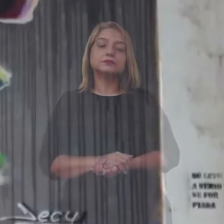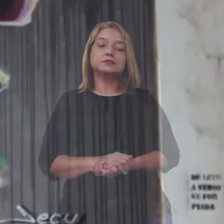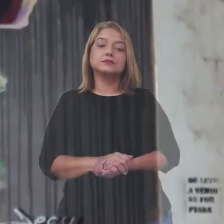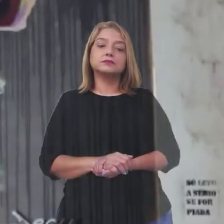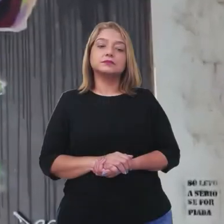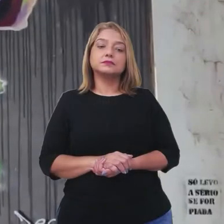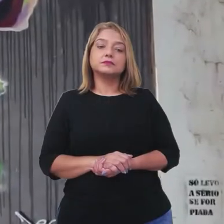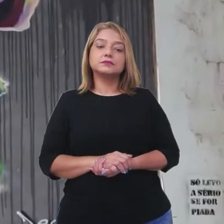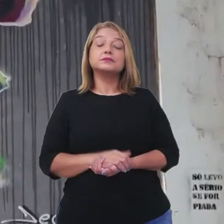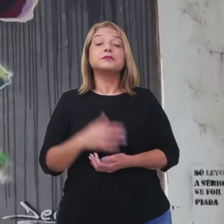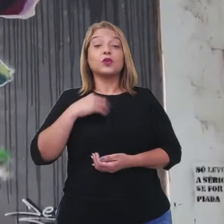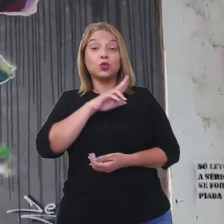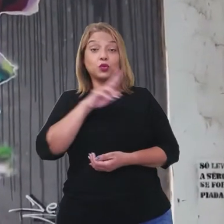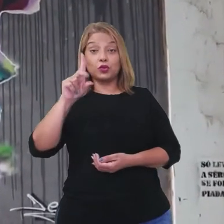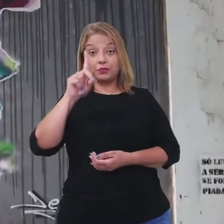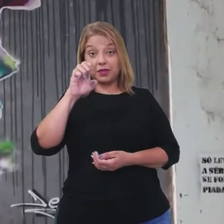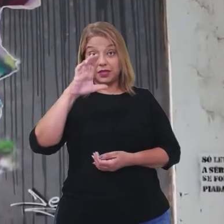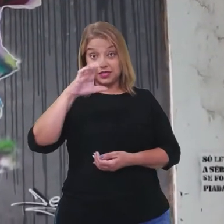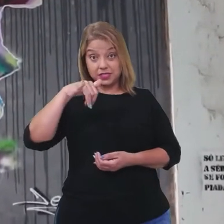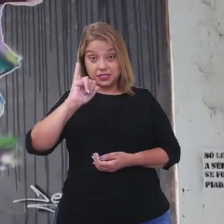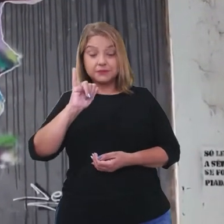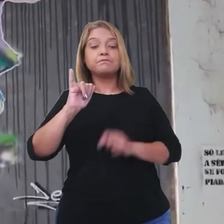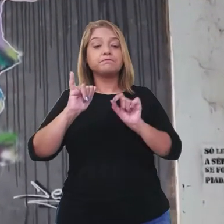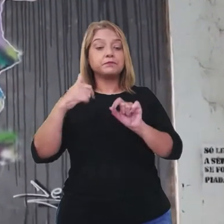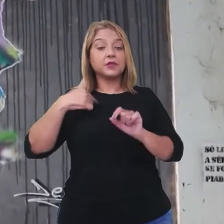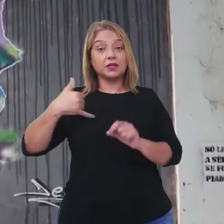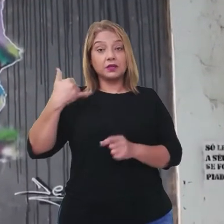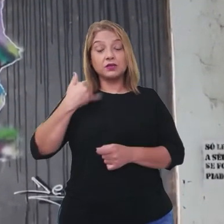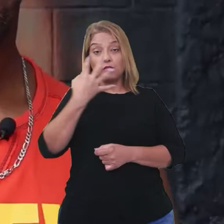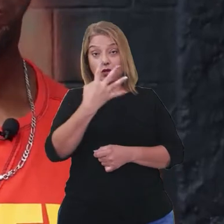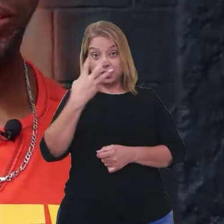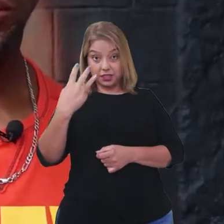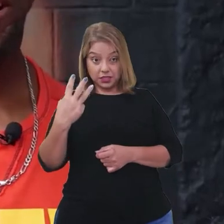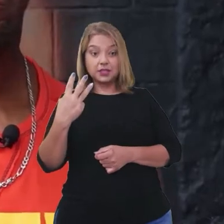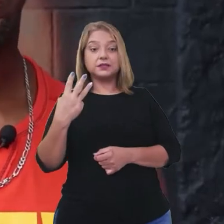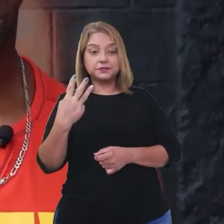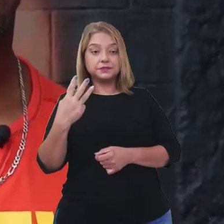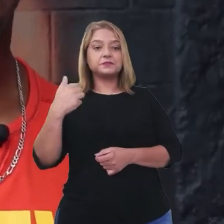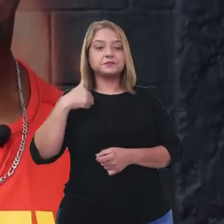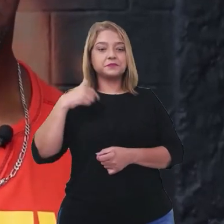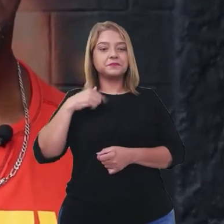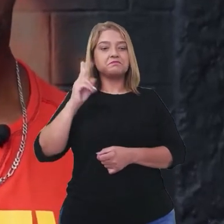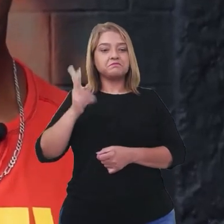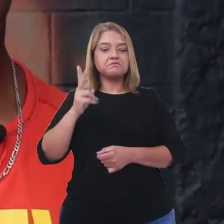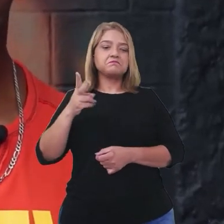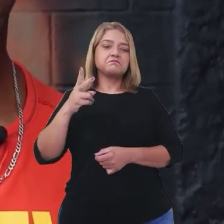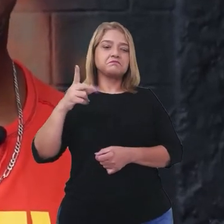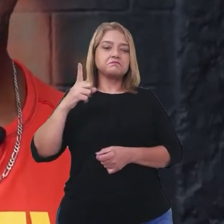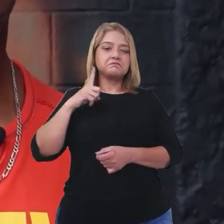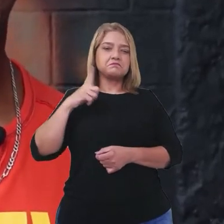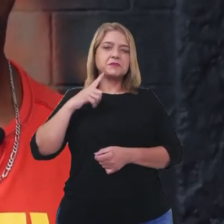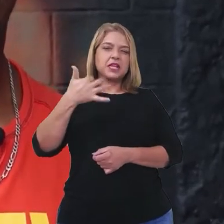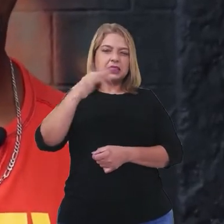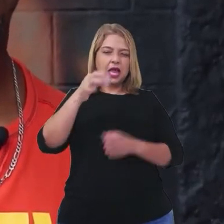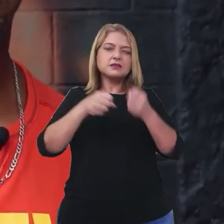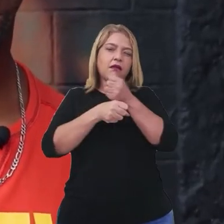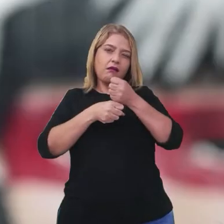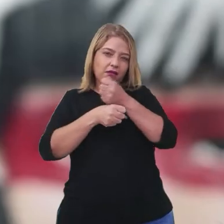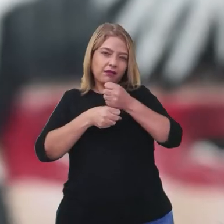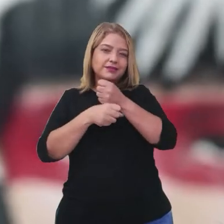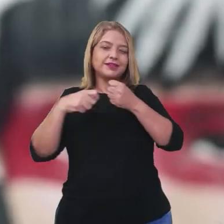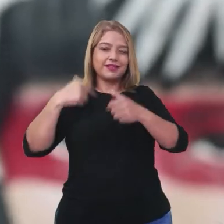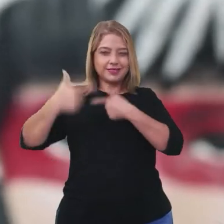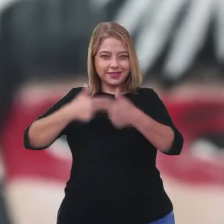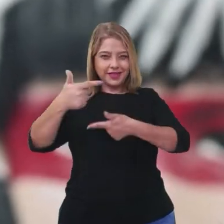Meu nome é Desi, tenho 43 anos, pinto na rua já, está completando 10 anos agora.